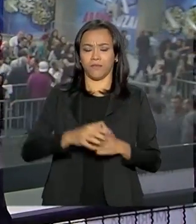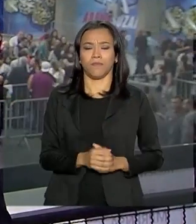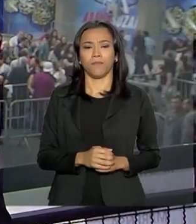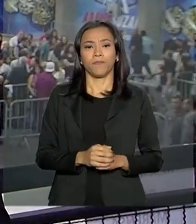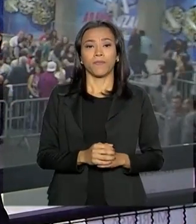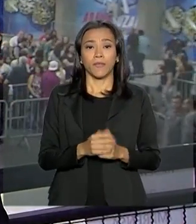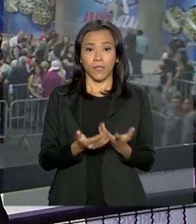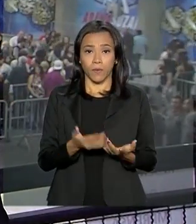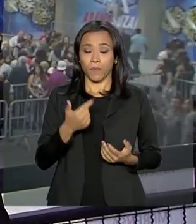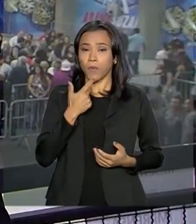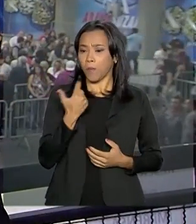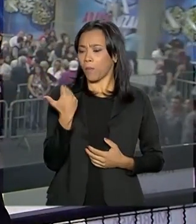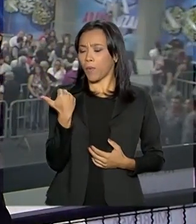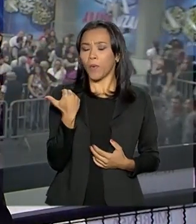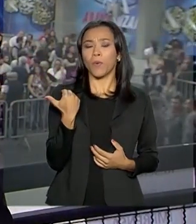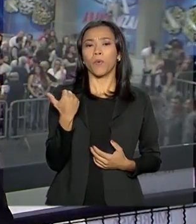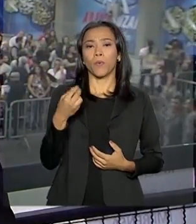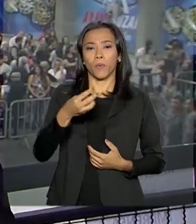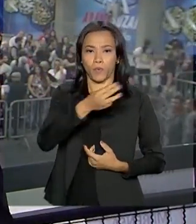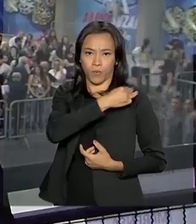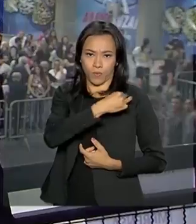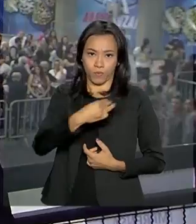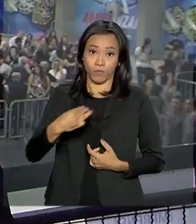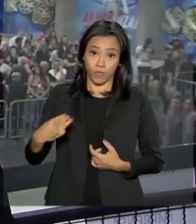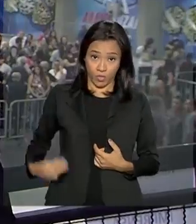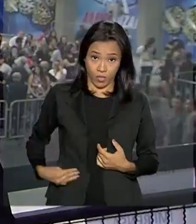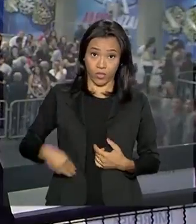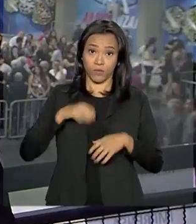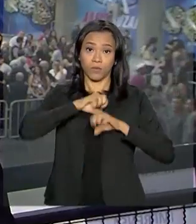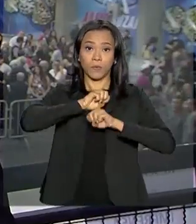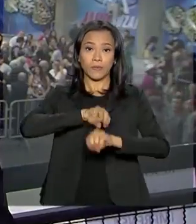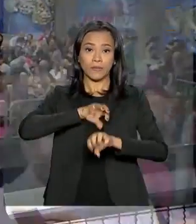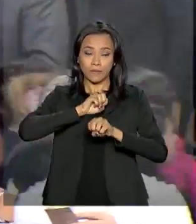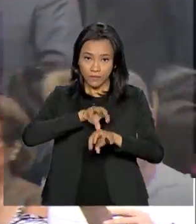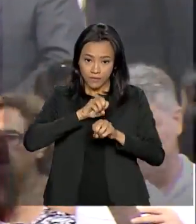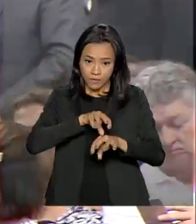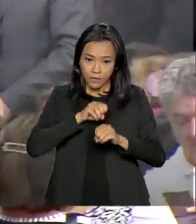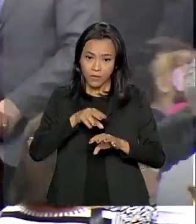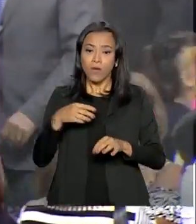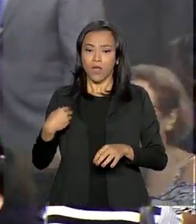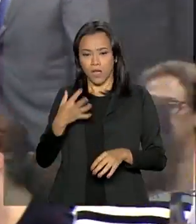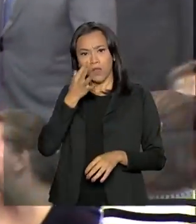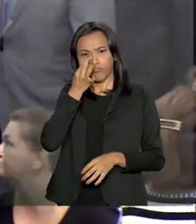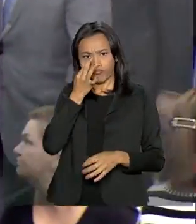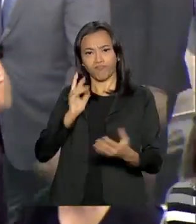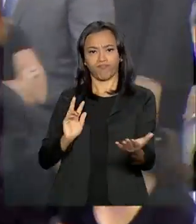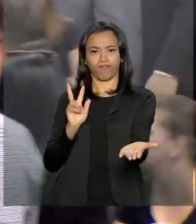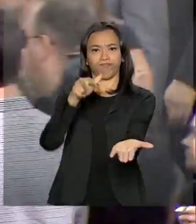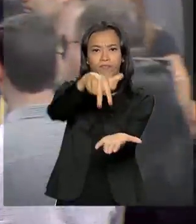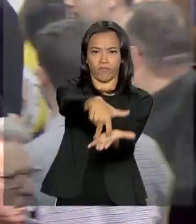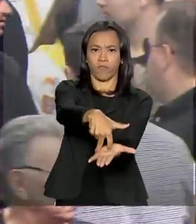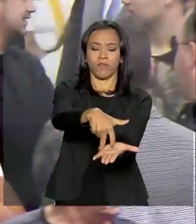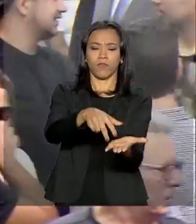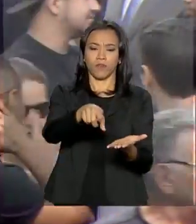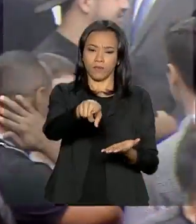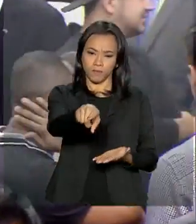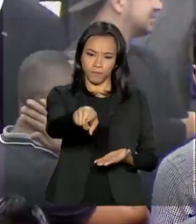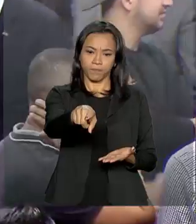Agora há pouco, o ministro da Educação, Ricardo Vélez Rodrigues, esteve aqui neste velório coletivo,